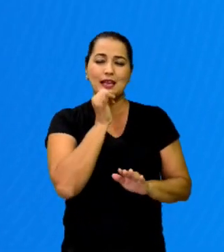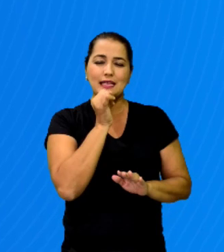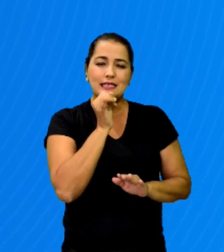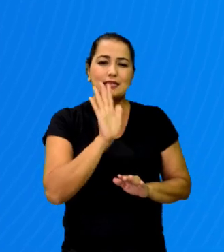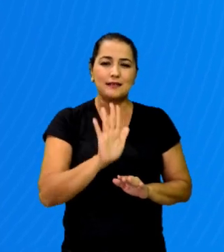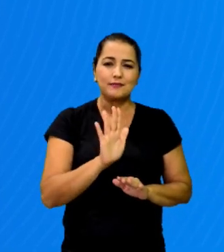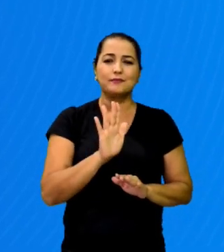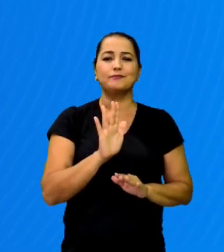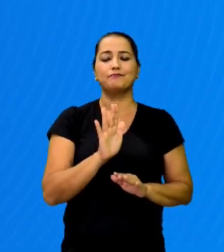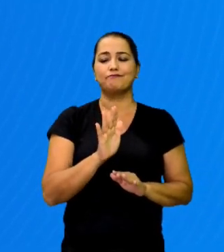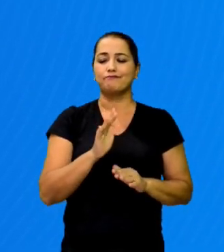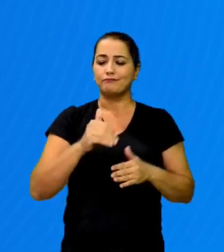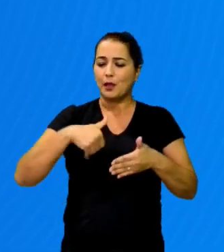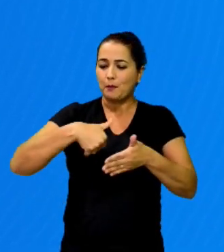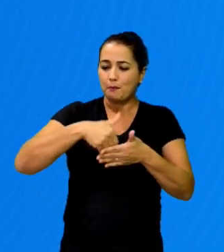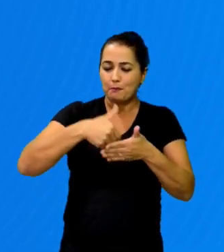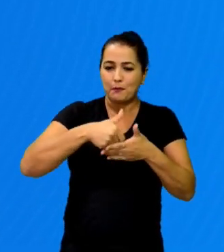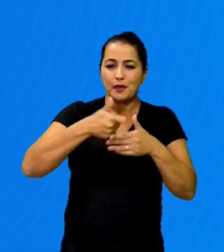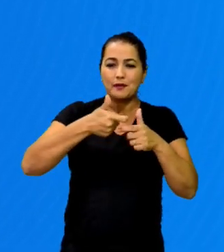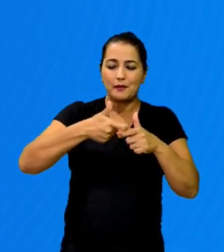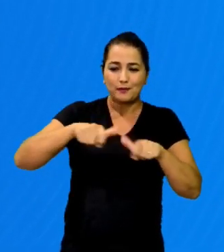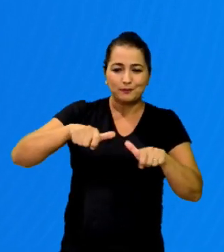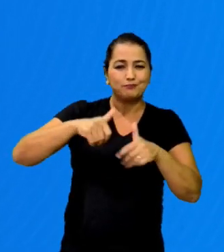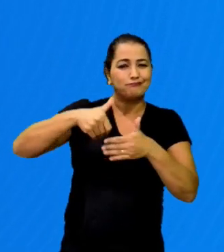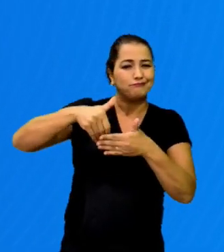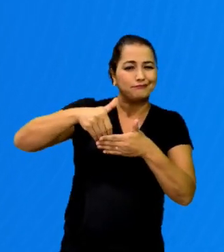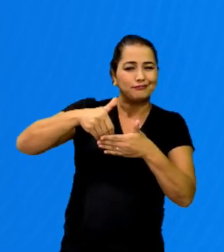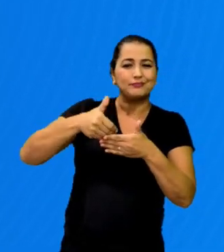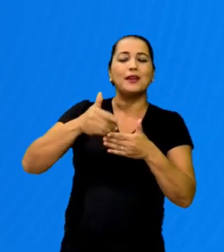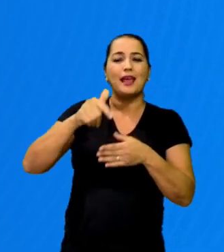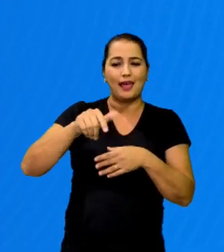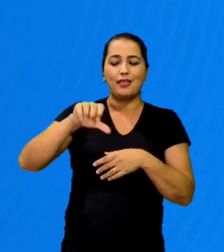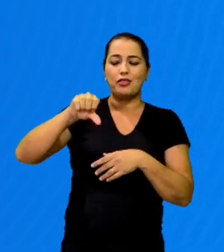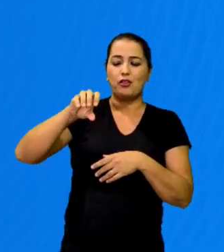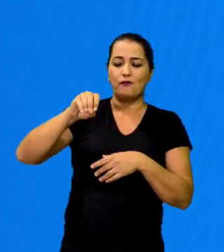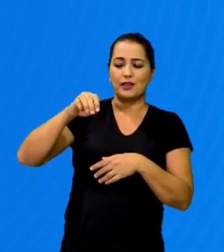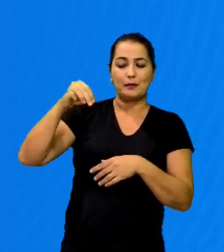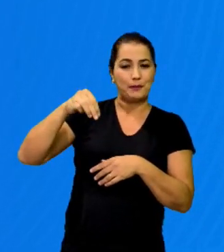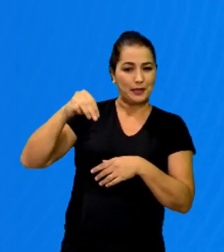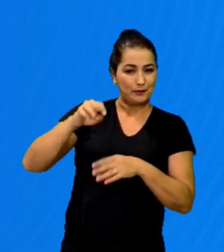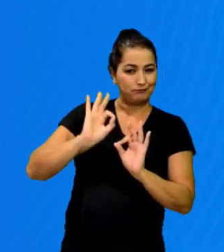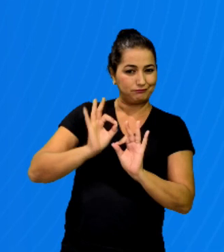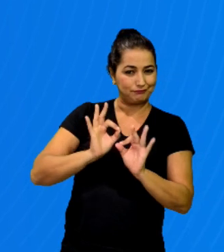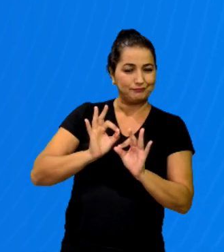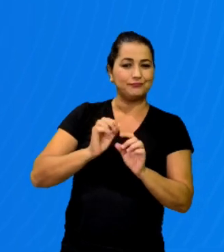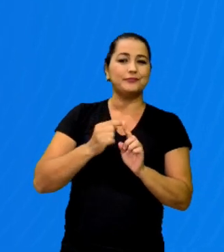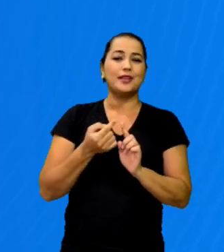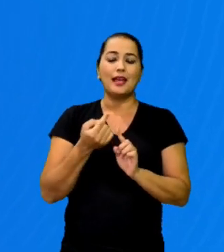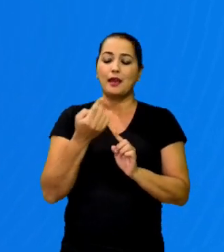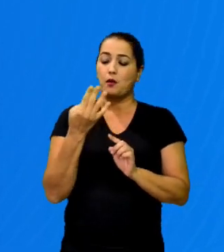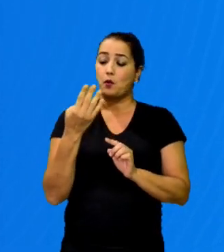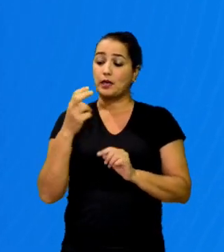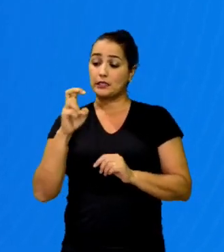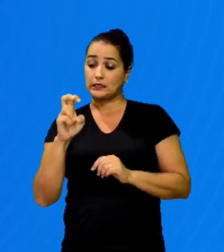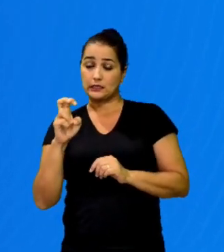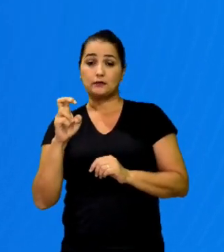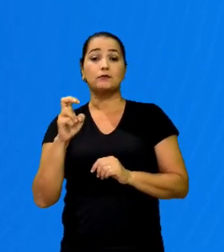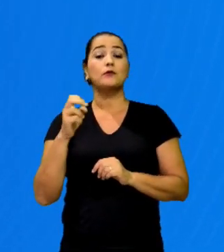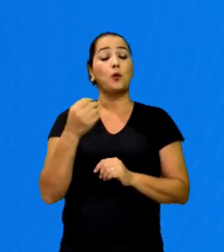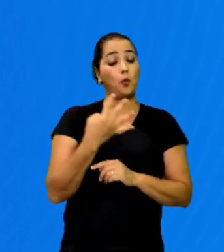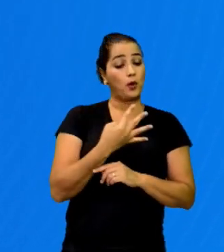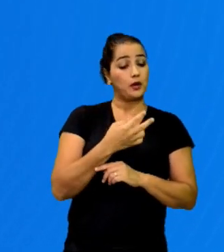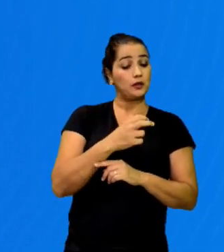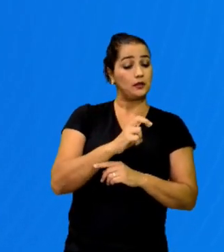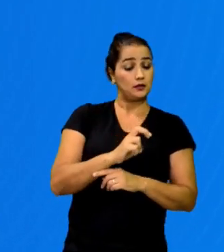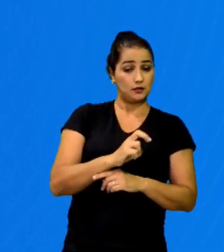partida de futebol dura 90 minutos, dividido em 45 minutos em